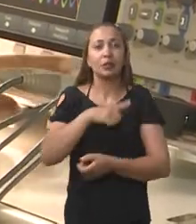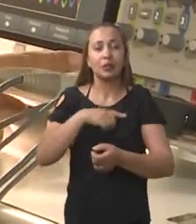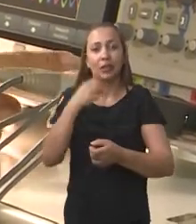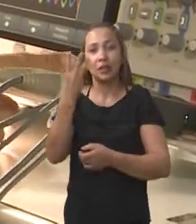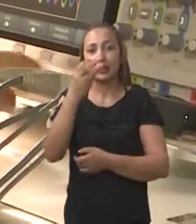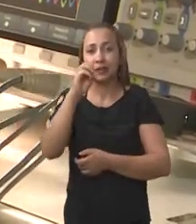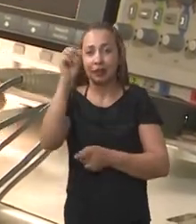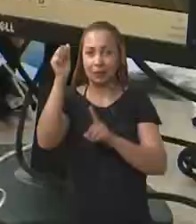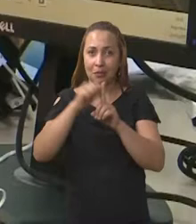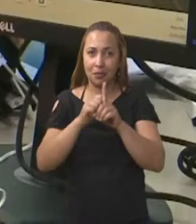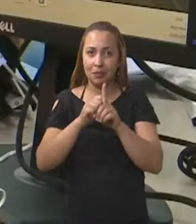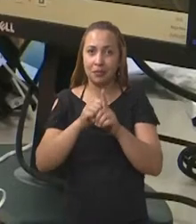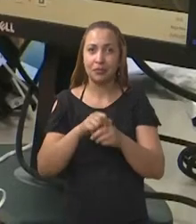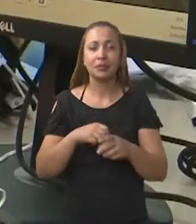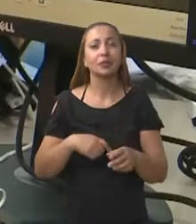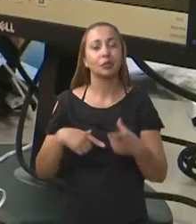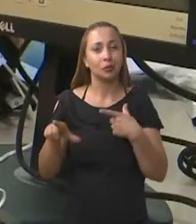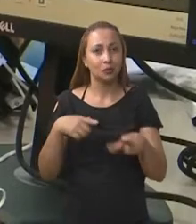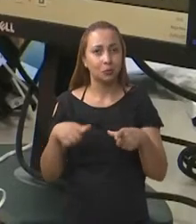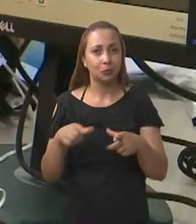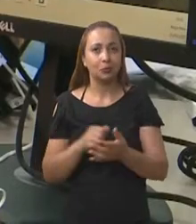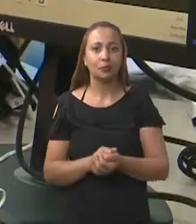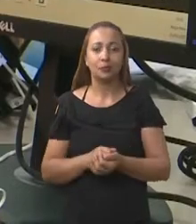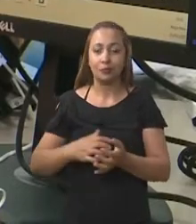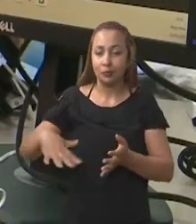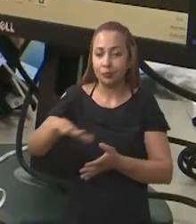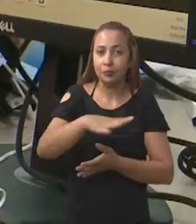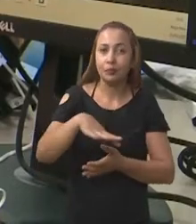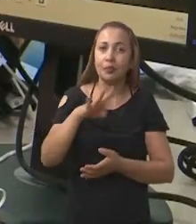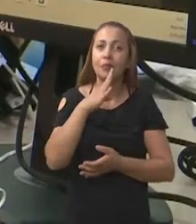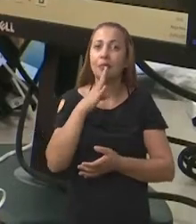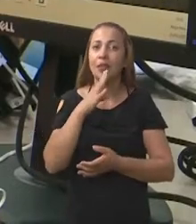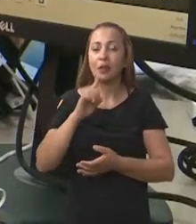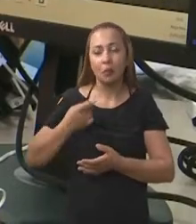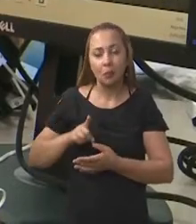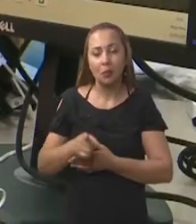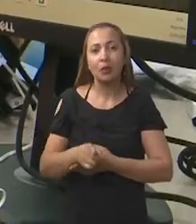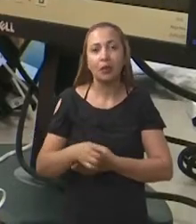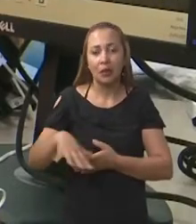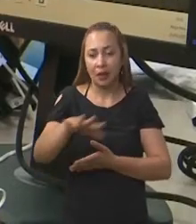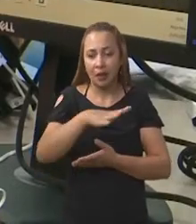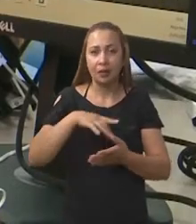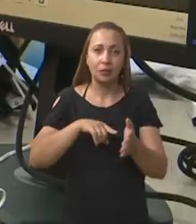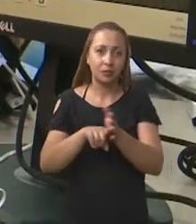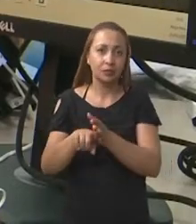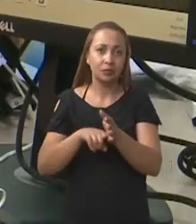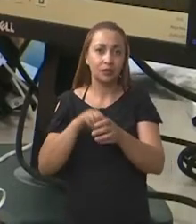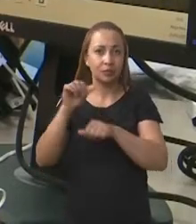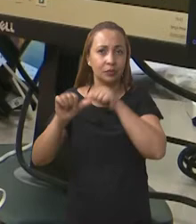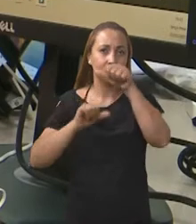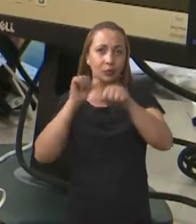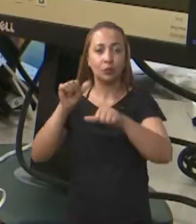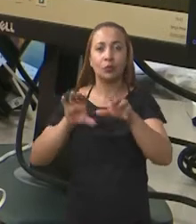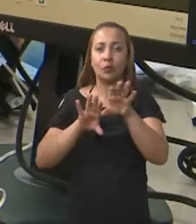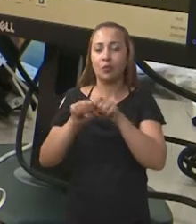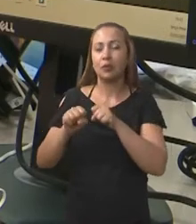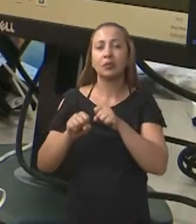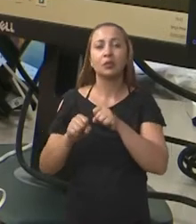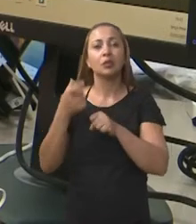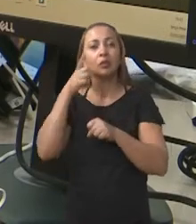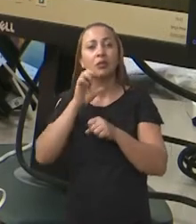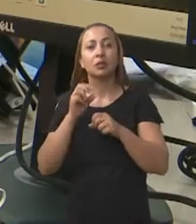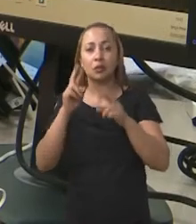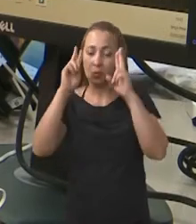de 30 meses. Uma nova área de conhecimento aqui, fundamentalmente na área de pesquisa, desenvolvimento, formação de recursos